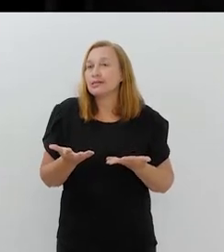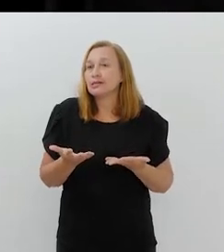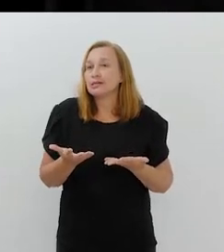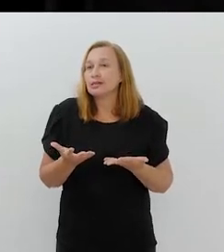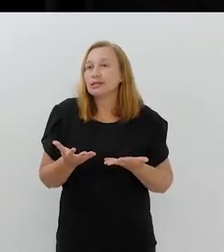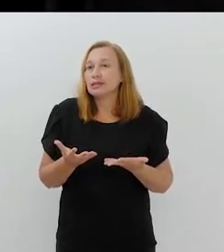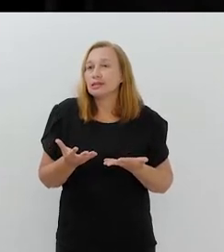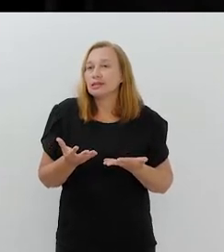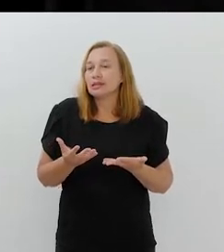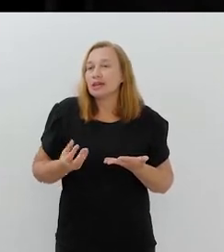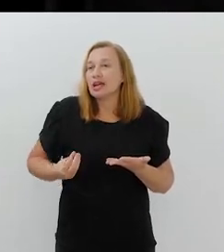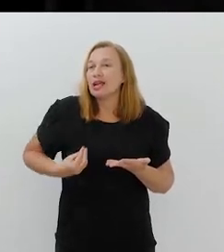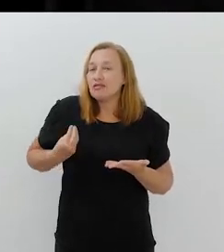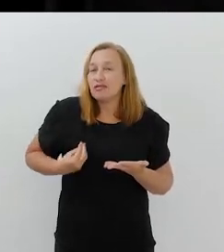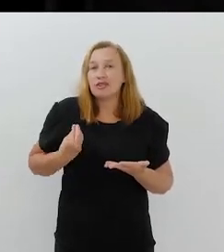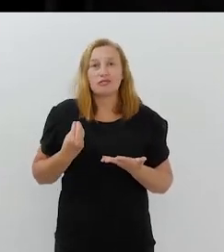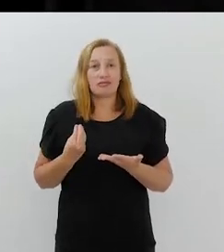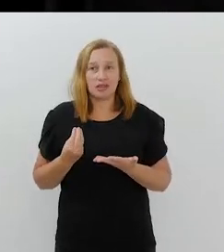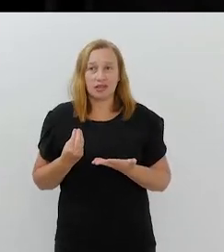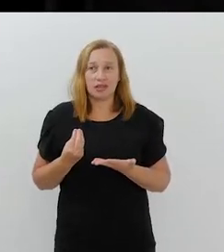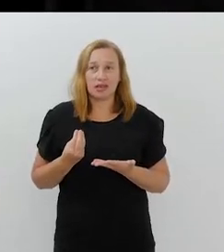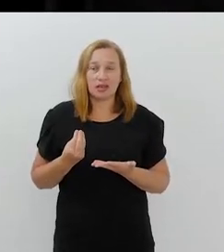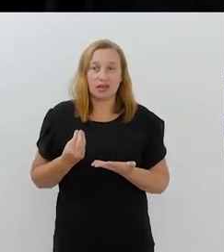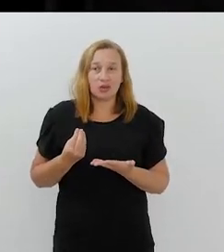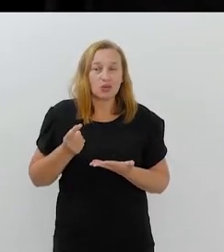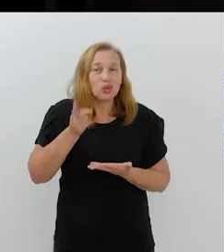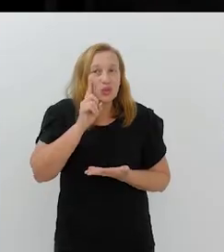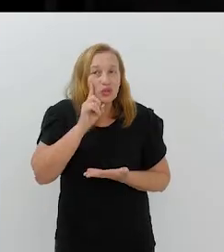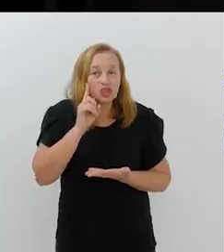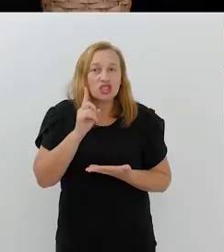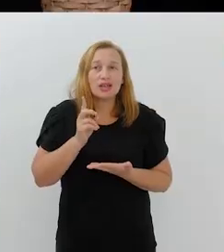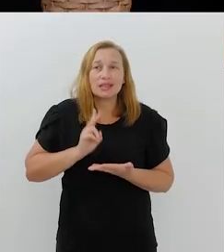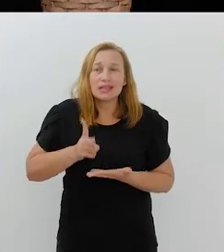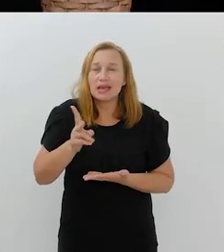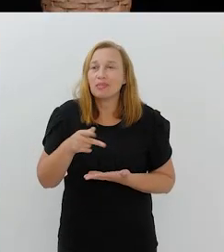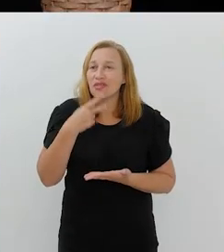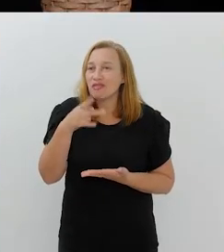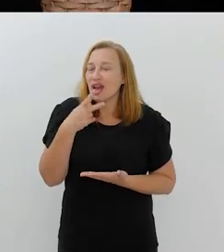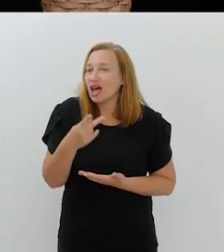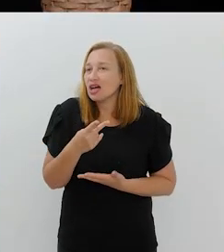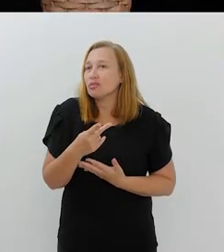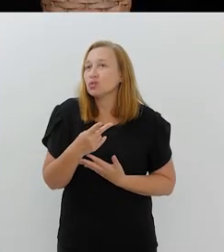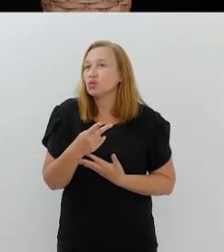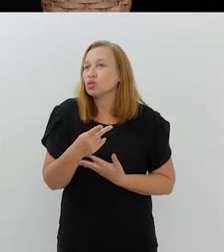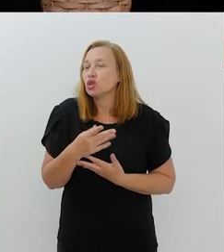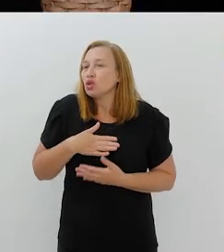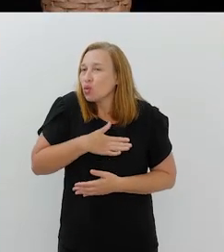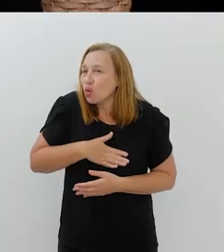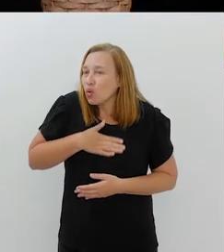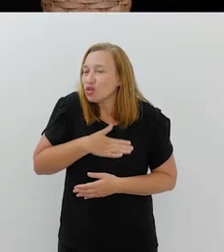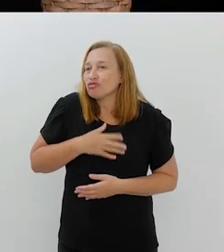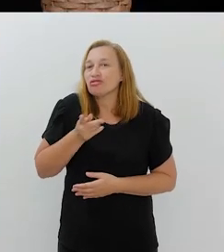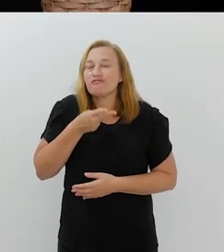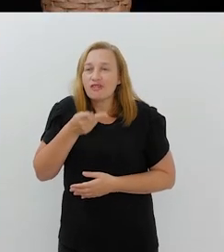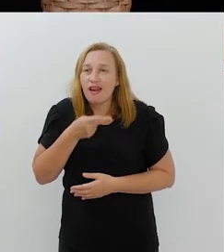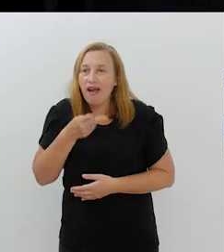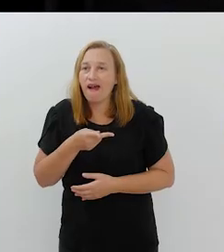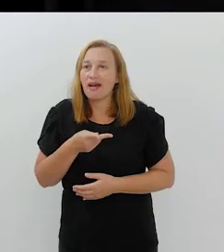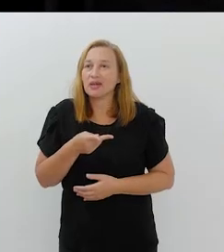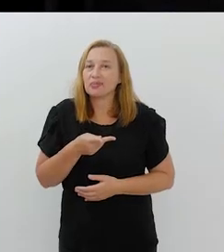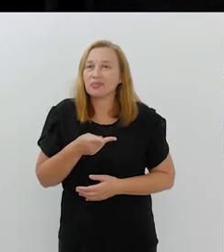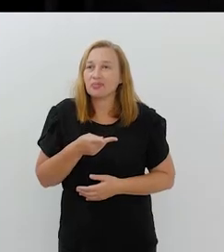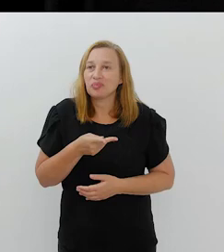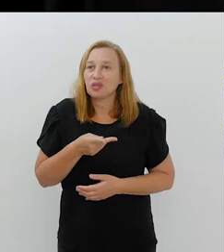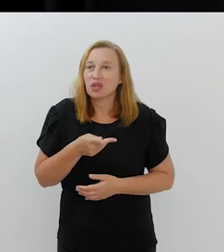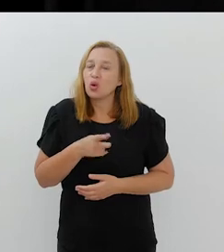e essa equipe, ela vive isso. Porque, assim, sempre a gente fala e é uma